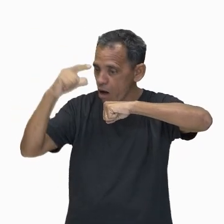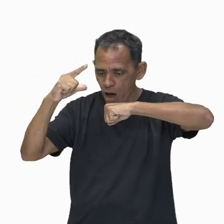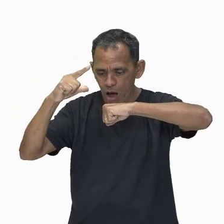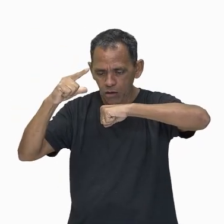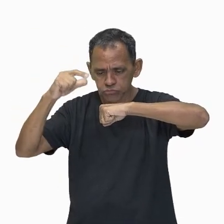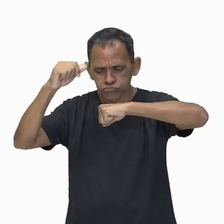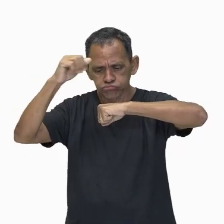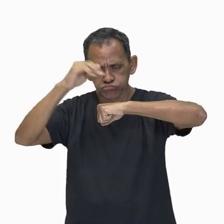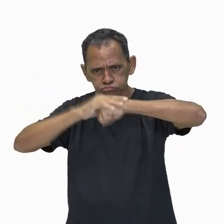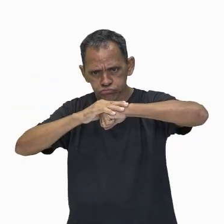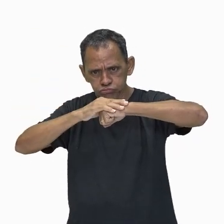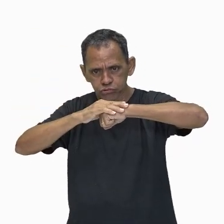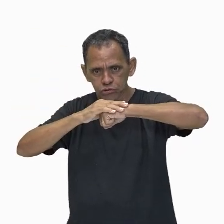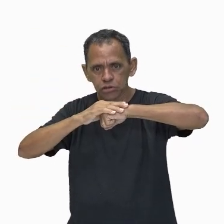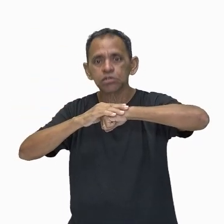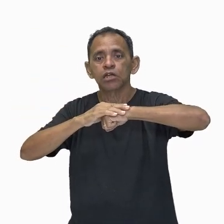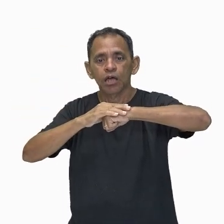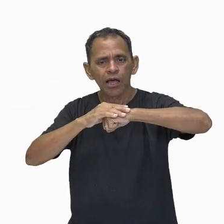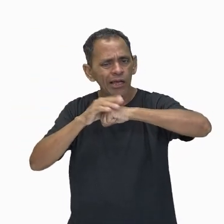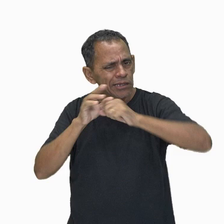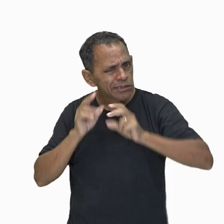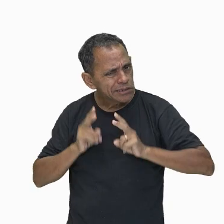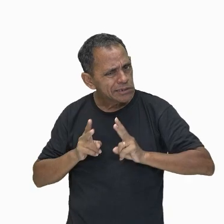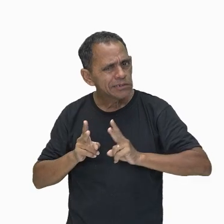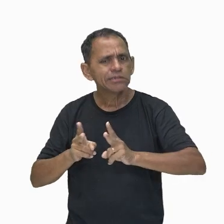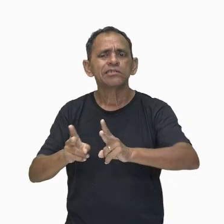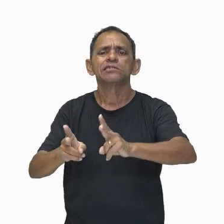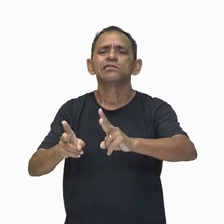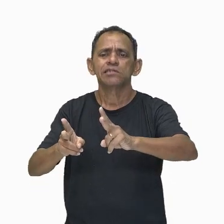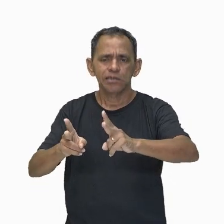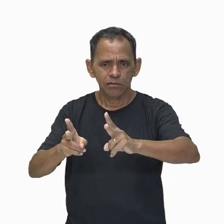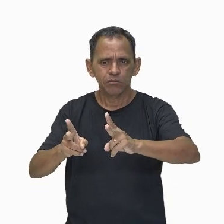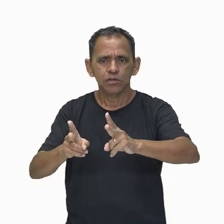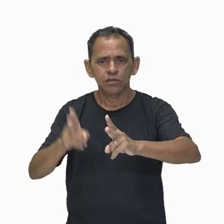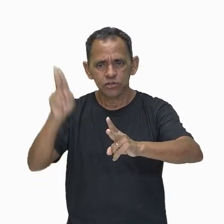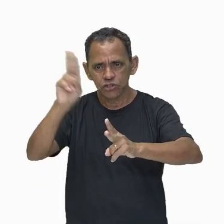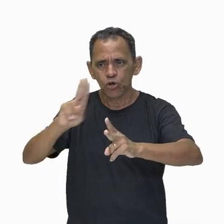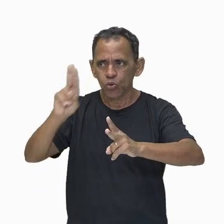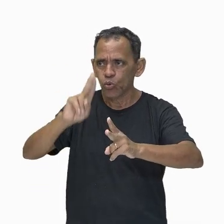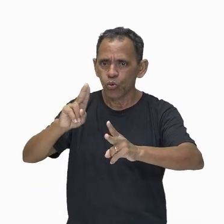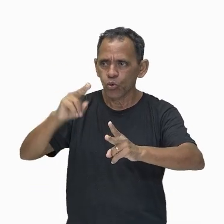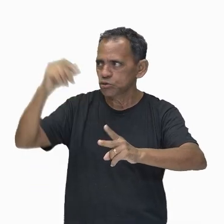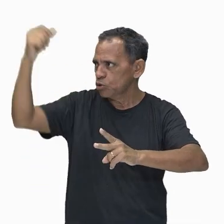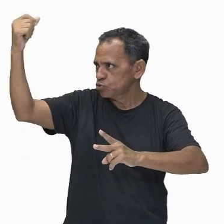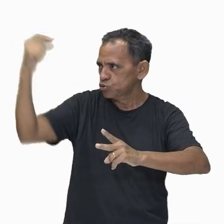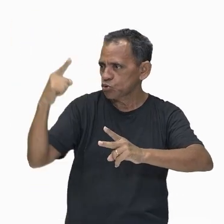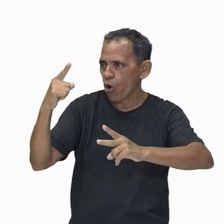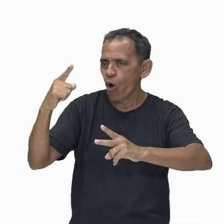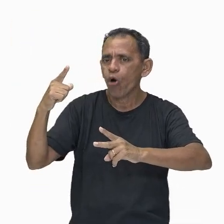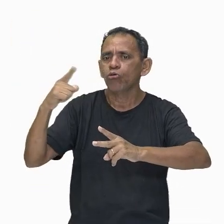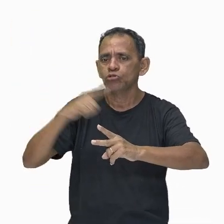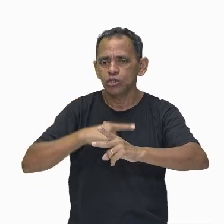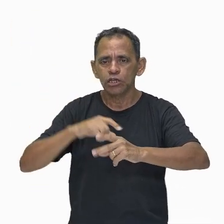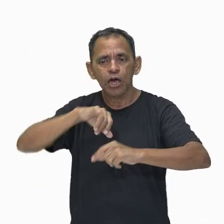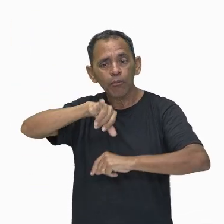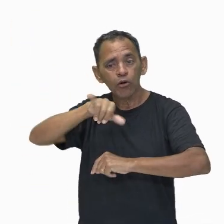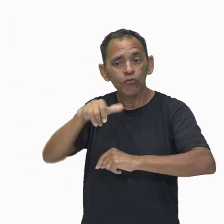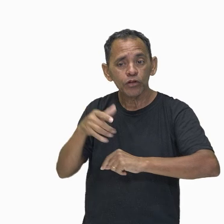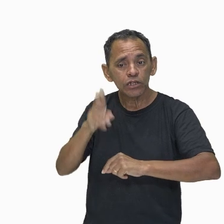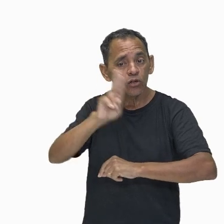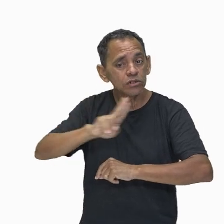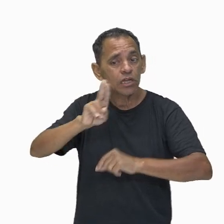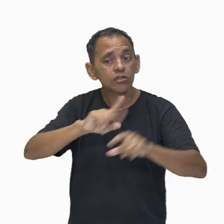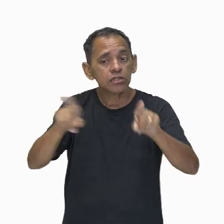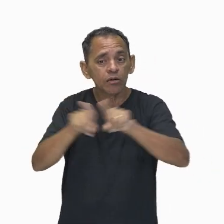sustentável, que funciona utilizando a luz solar como fonte de energia e pode ser aproveitada e utilizada